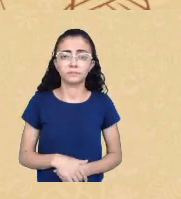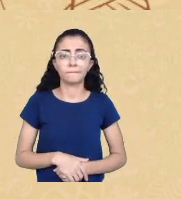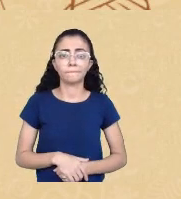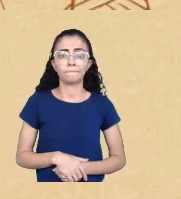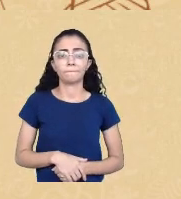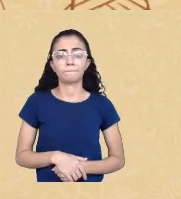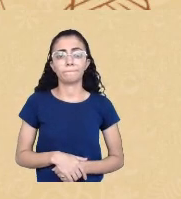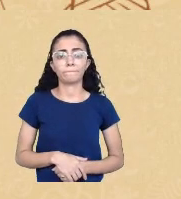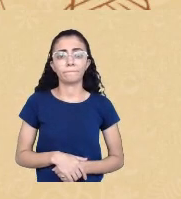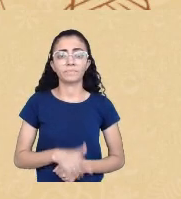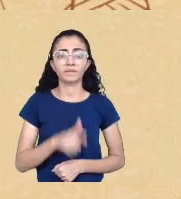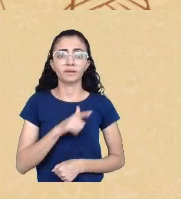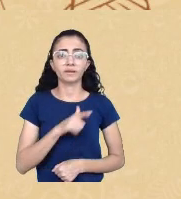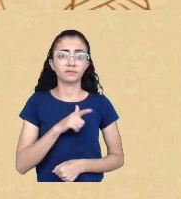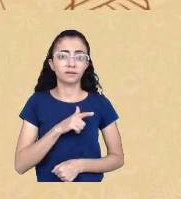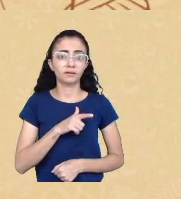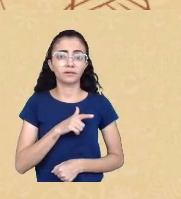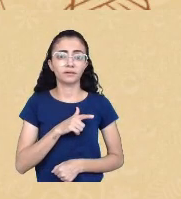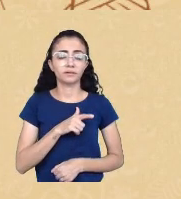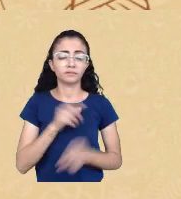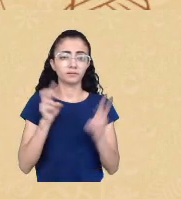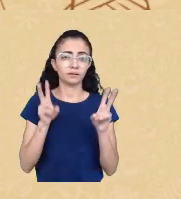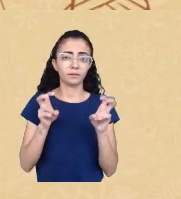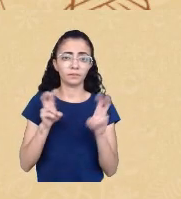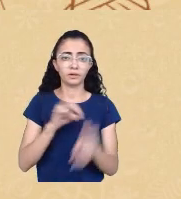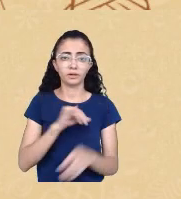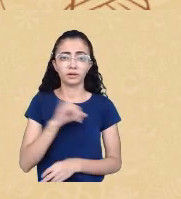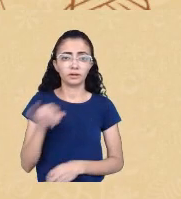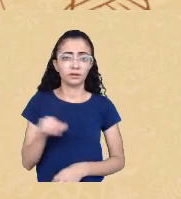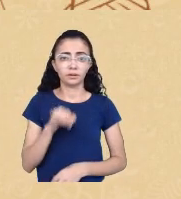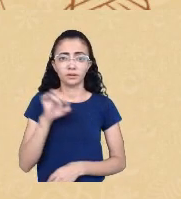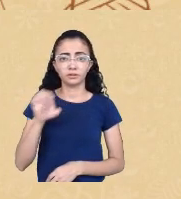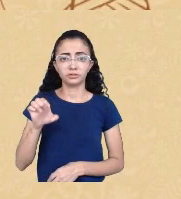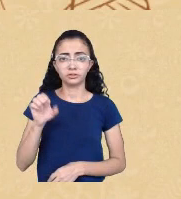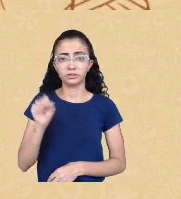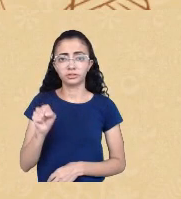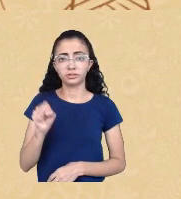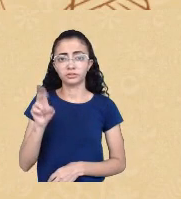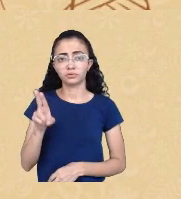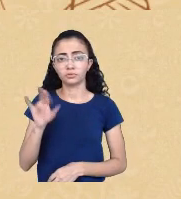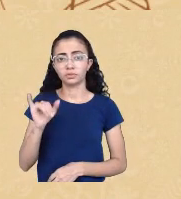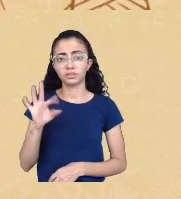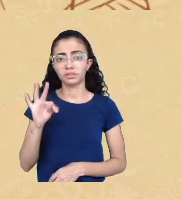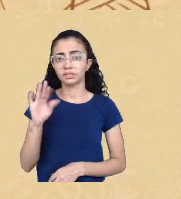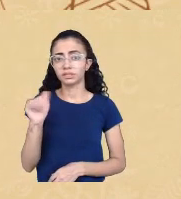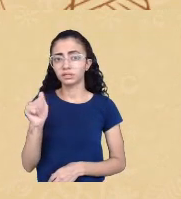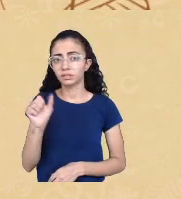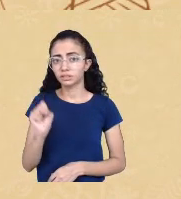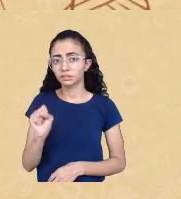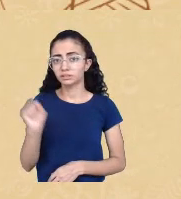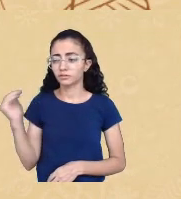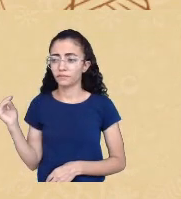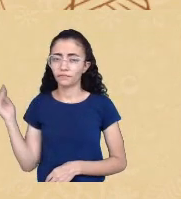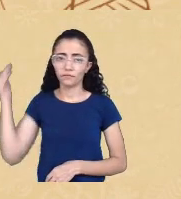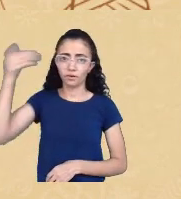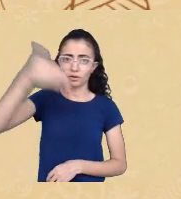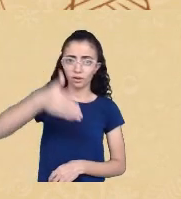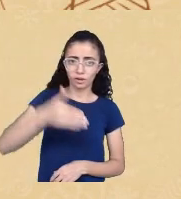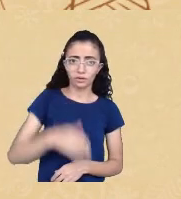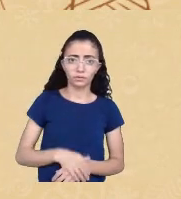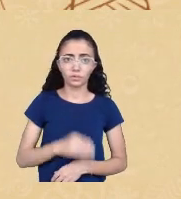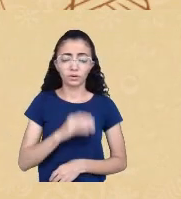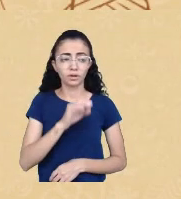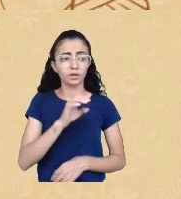jesuítas e aí vai o que os jesuítas vieram fazer aqui catequizar os indígenas é isso que eles vieram então